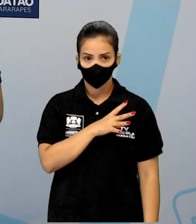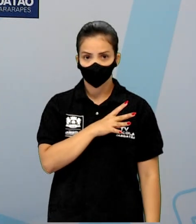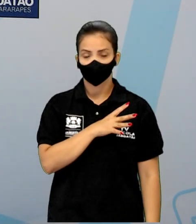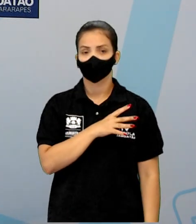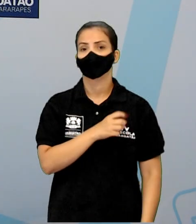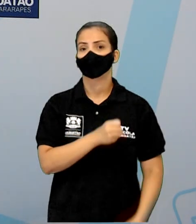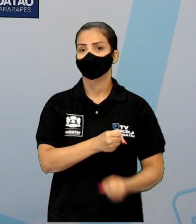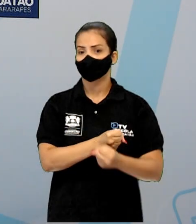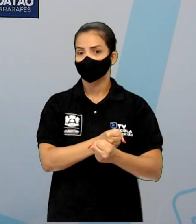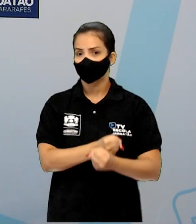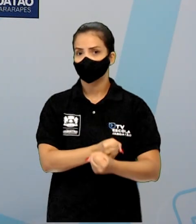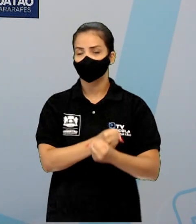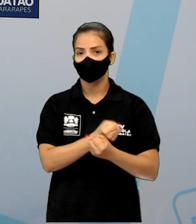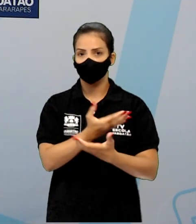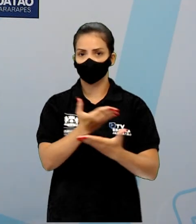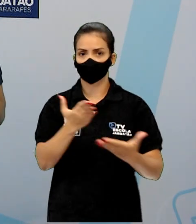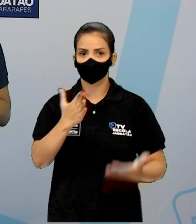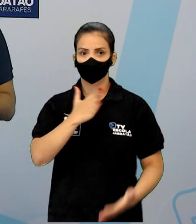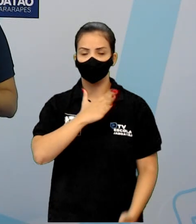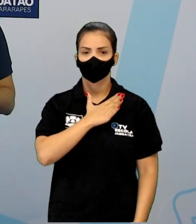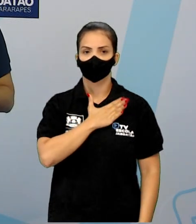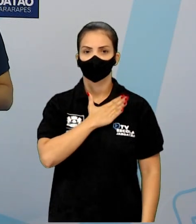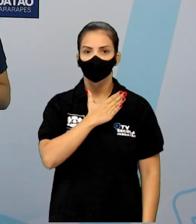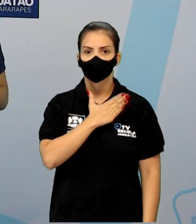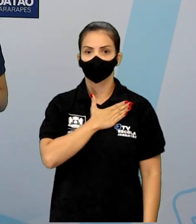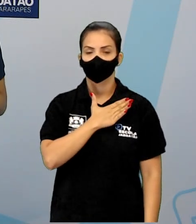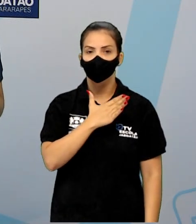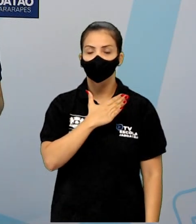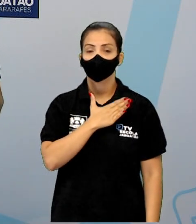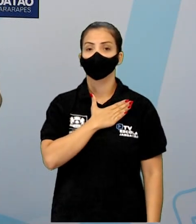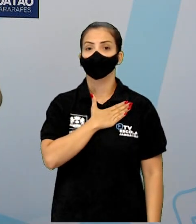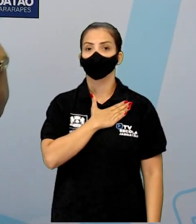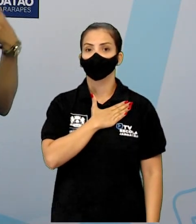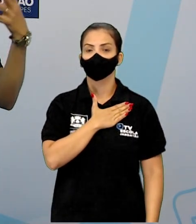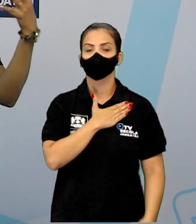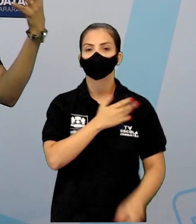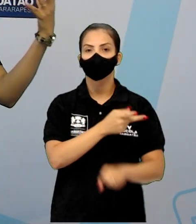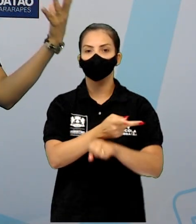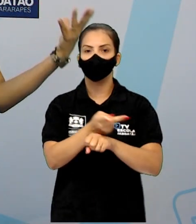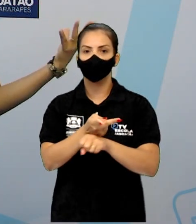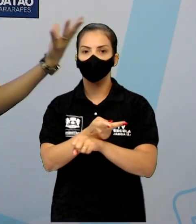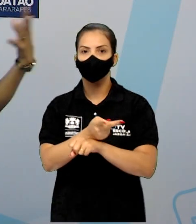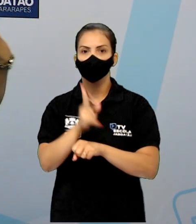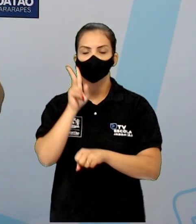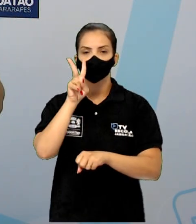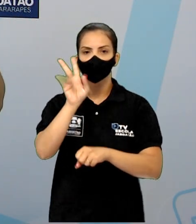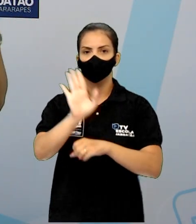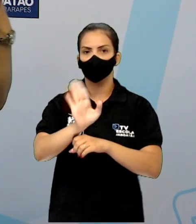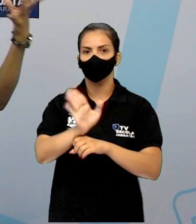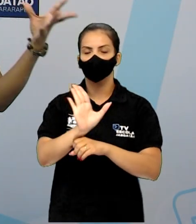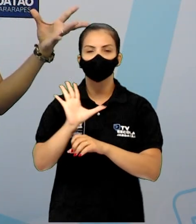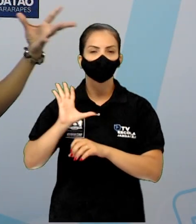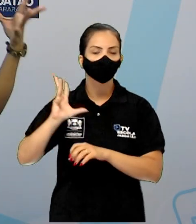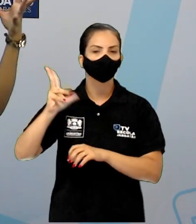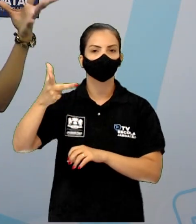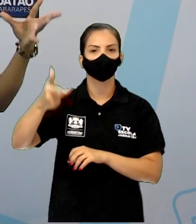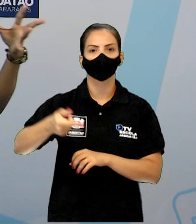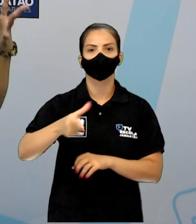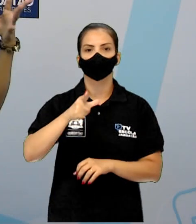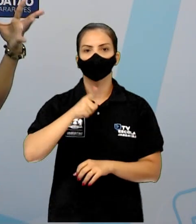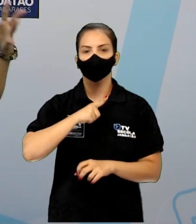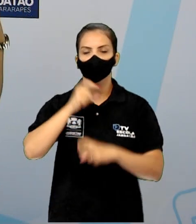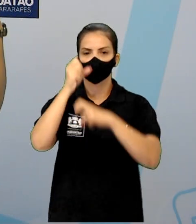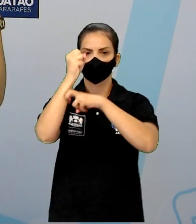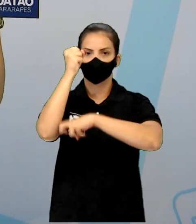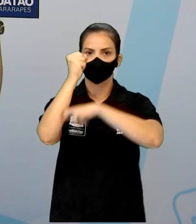Pesadinho, né? Vocês gostaram? Quem gostou, sai buscar para assistir o filme todo. Tem todo um mistério